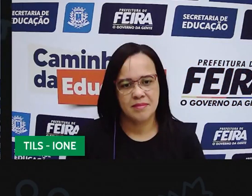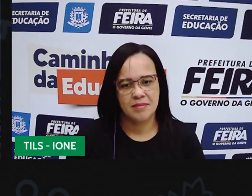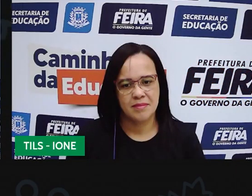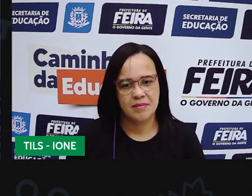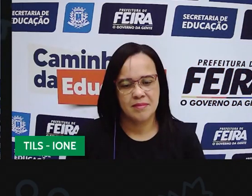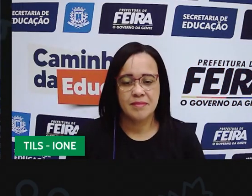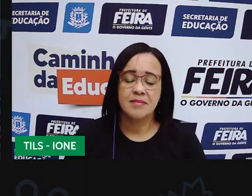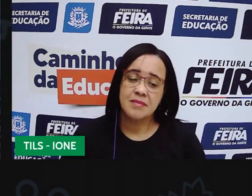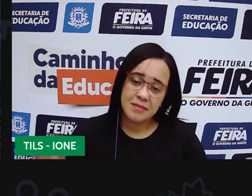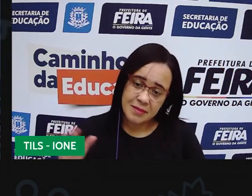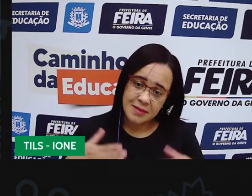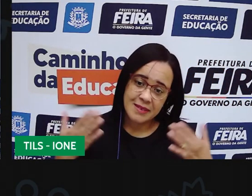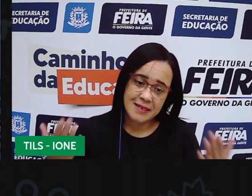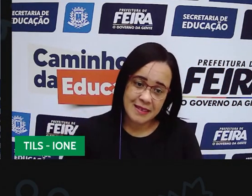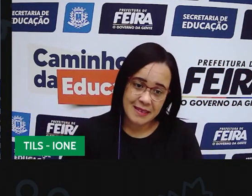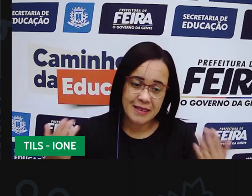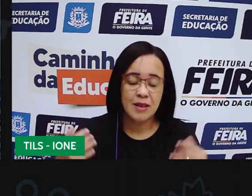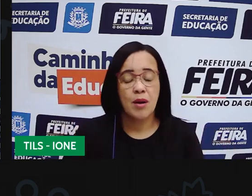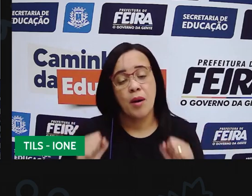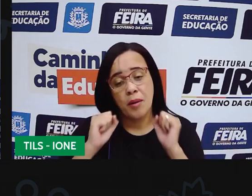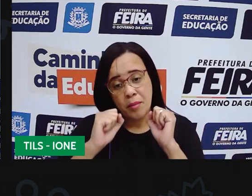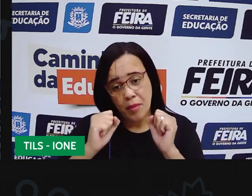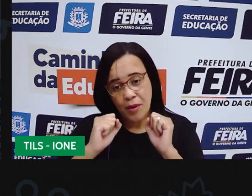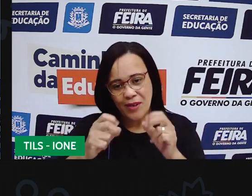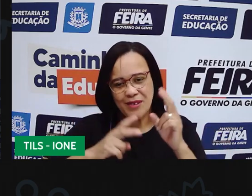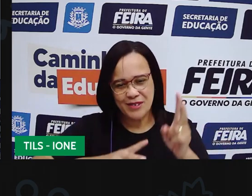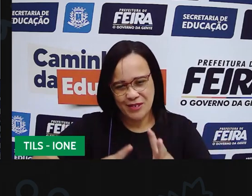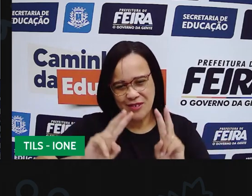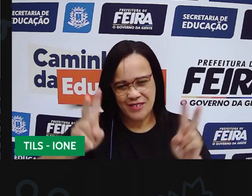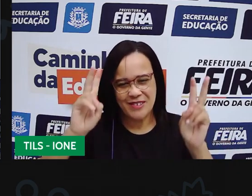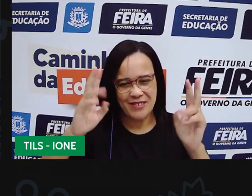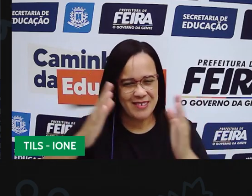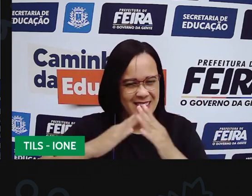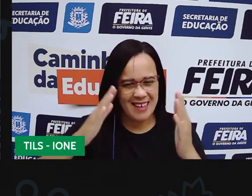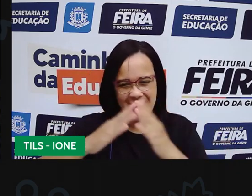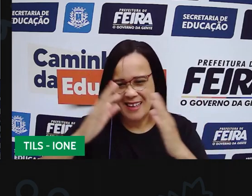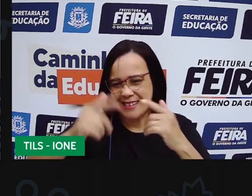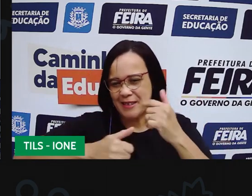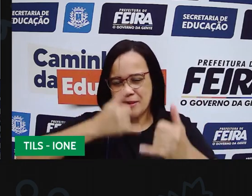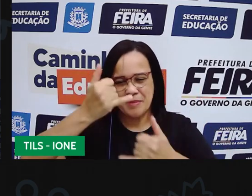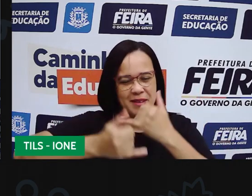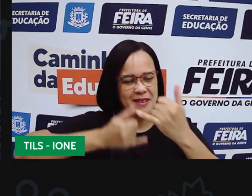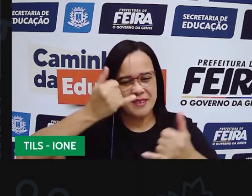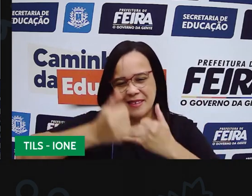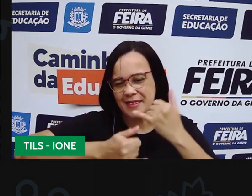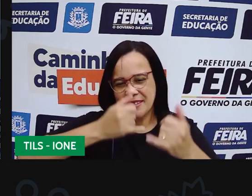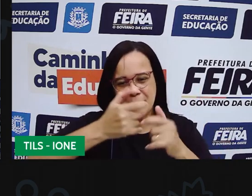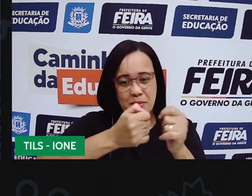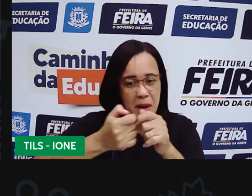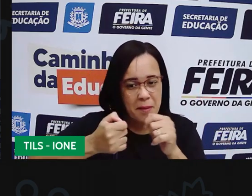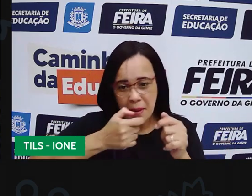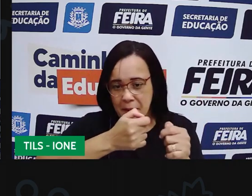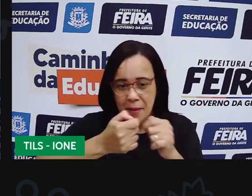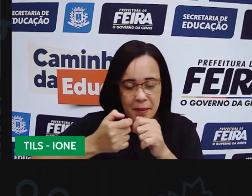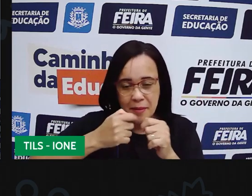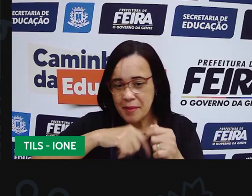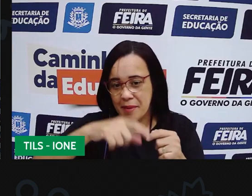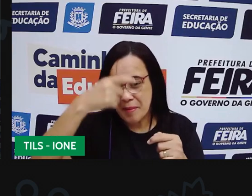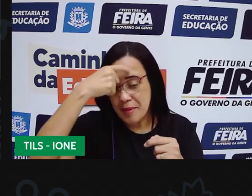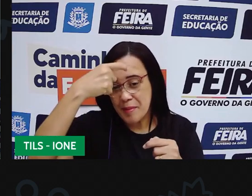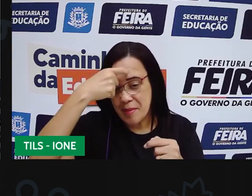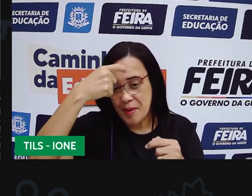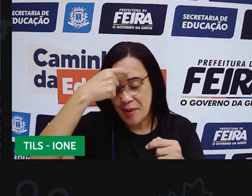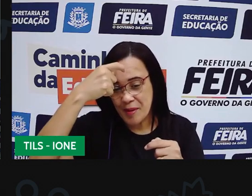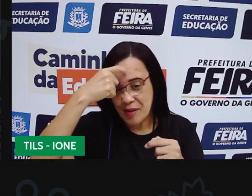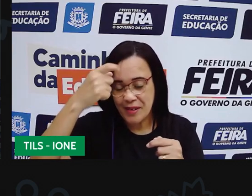Então, criançada, você pode continuar em casa, brincando, jogando ali o jogo da memória com